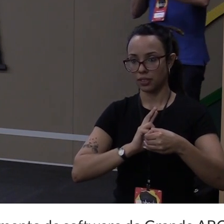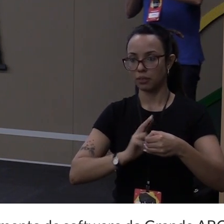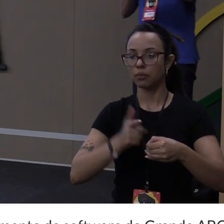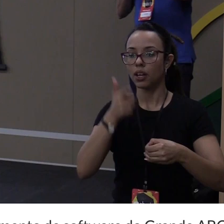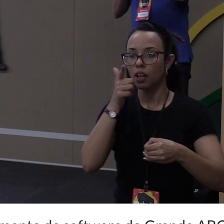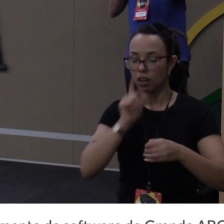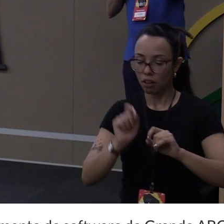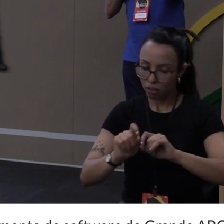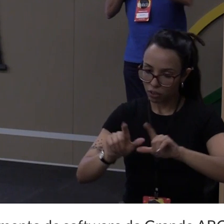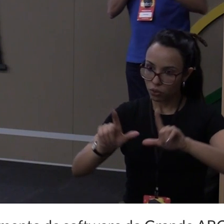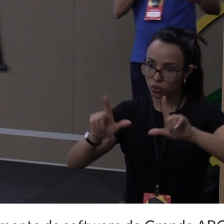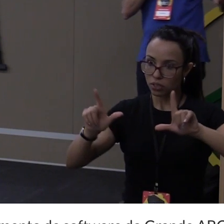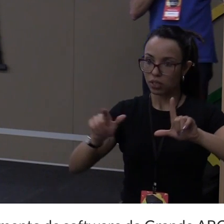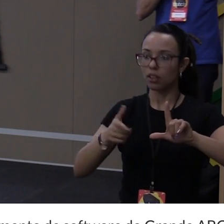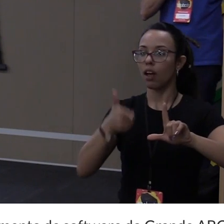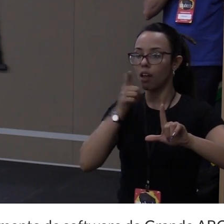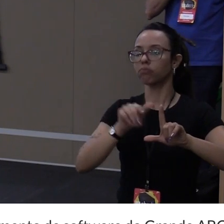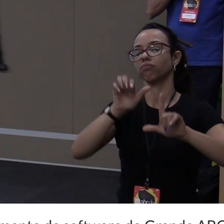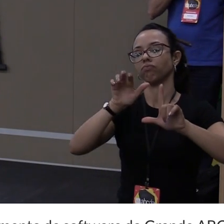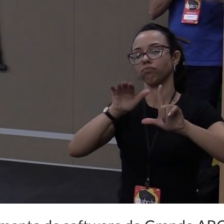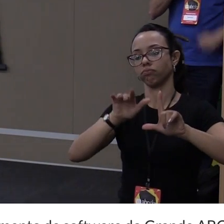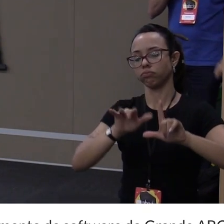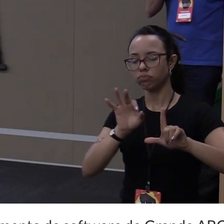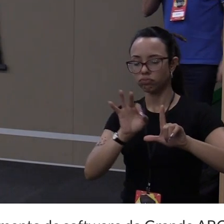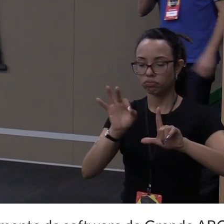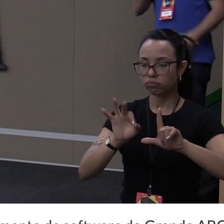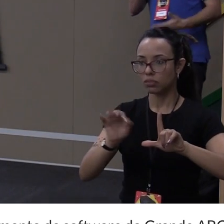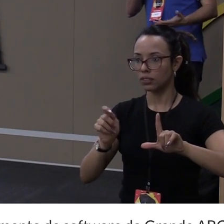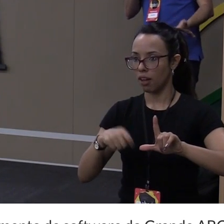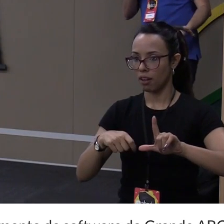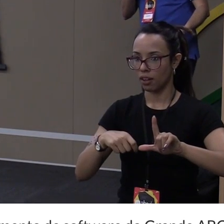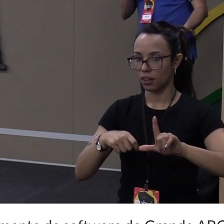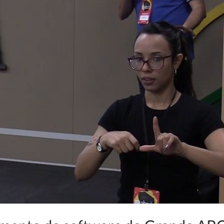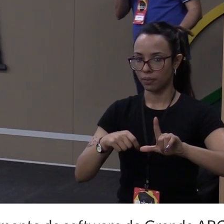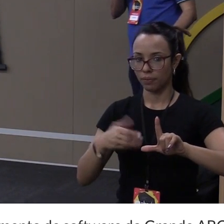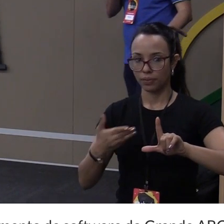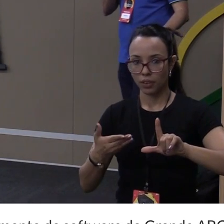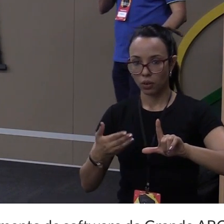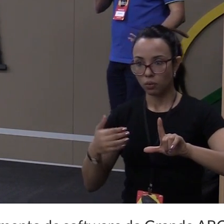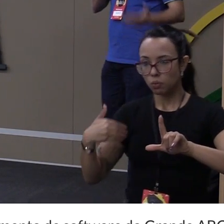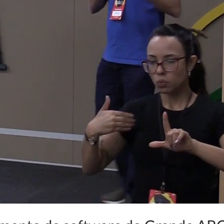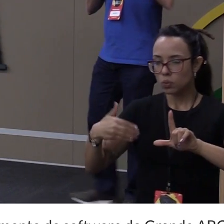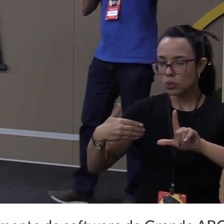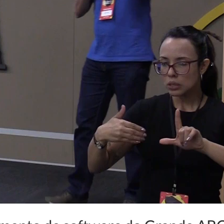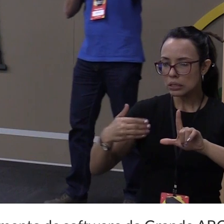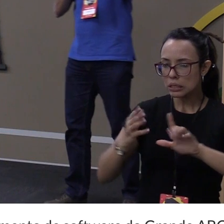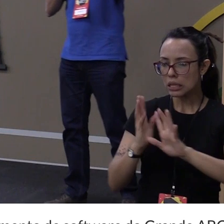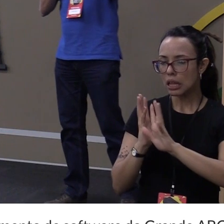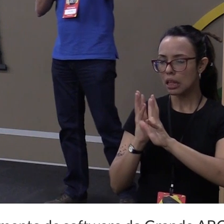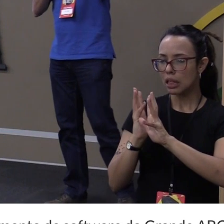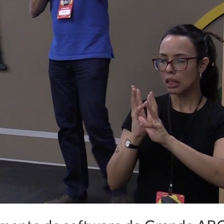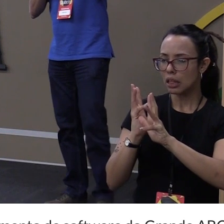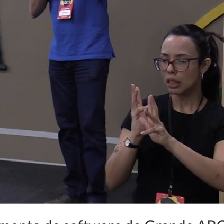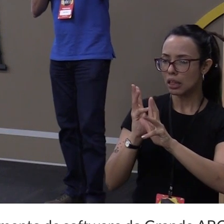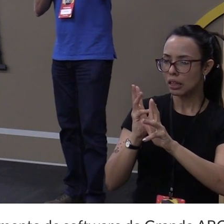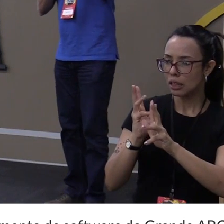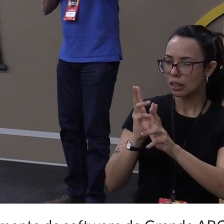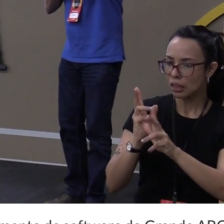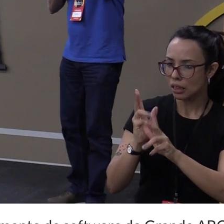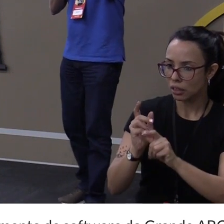aí sim eu começar a trabalhar em cima dela. O processamento é síncrono. Então, eu faço um request,